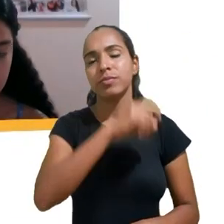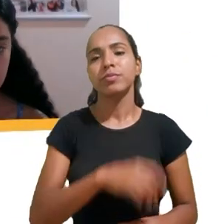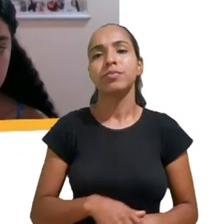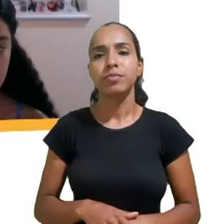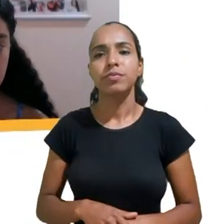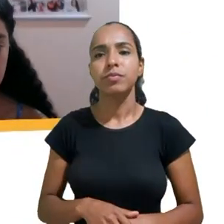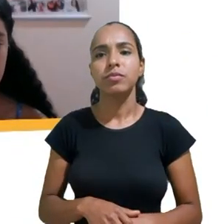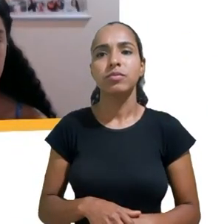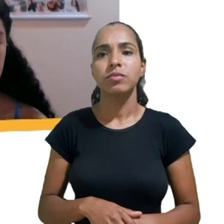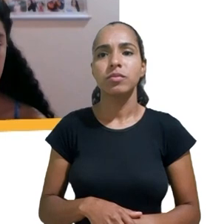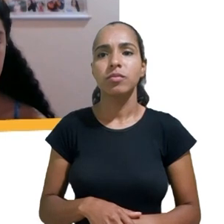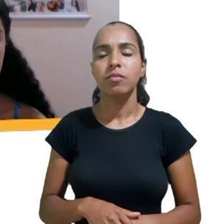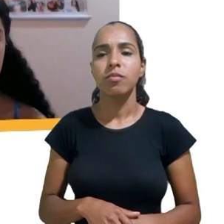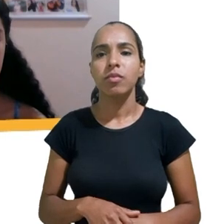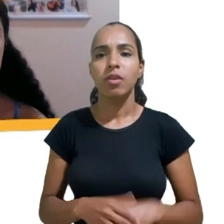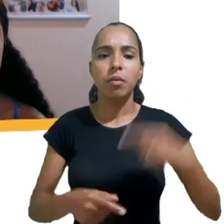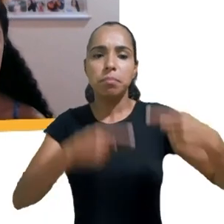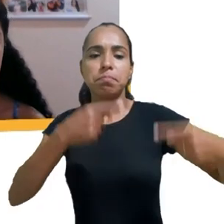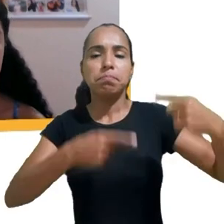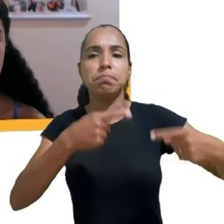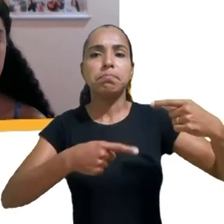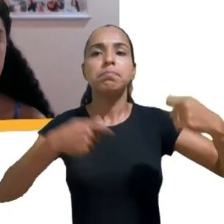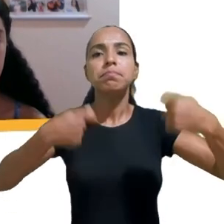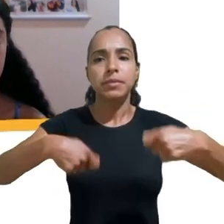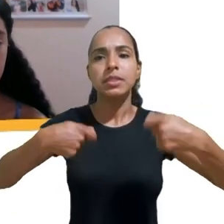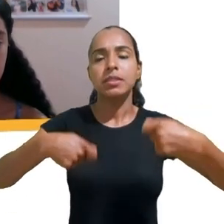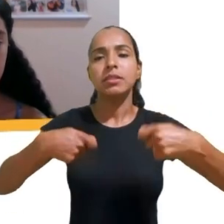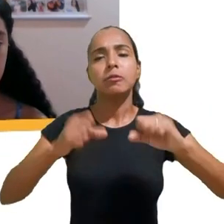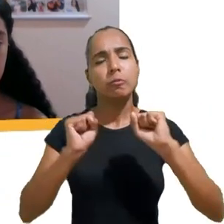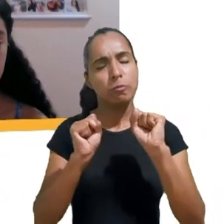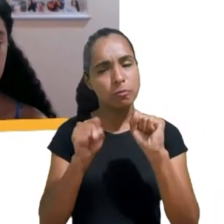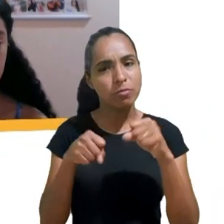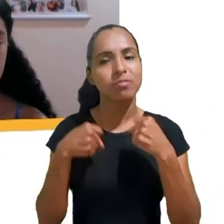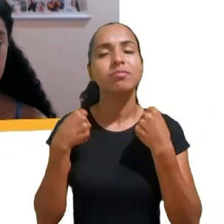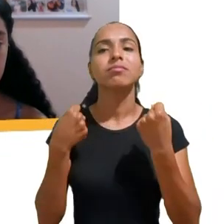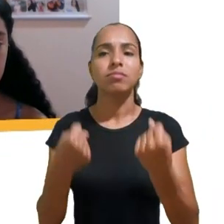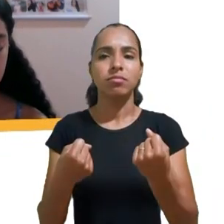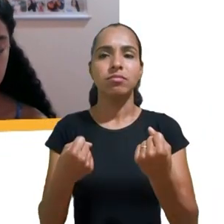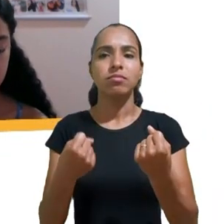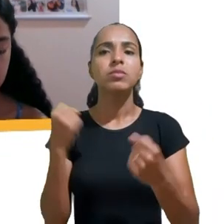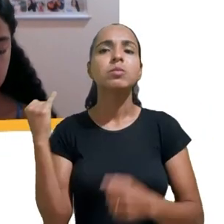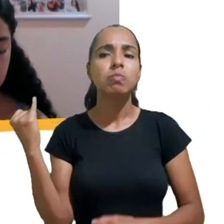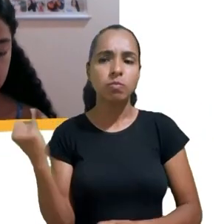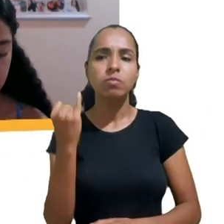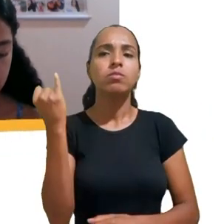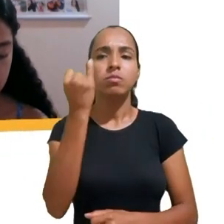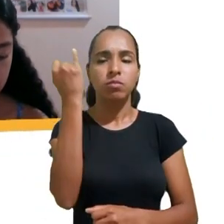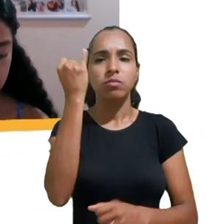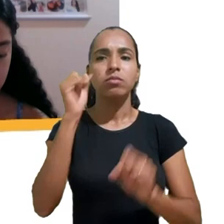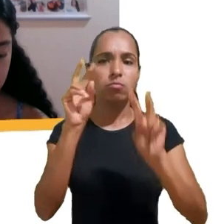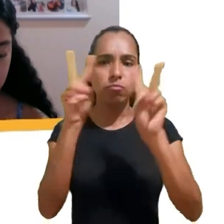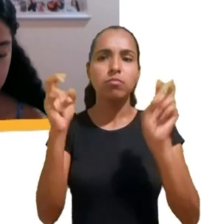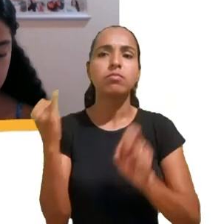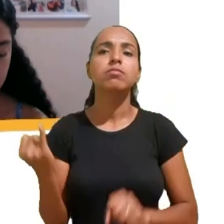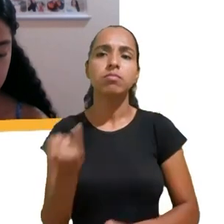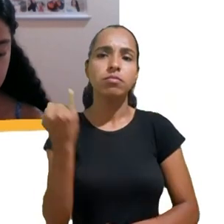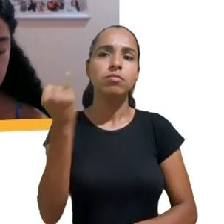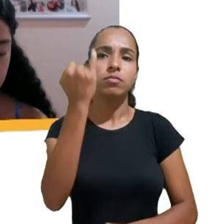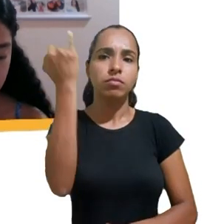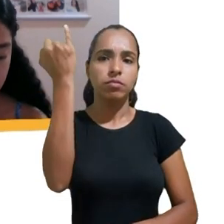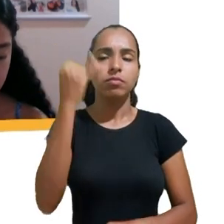debate com muita grandeza. Ele é muito sério e ele traz um impacto brutal